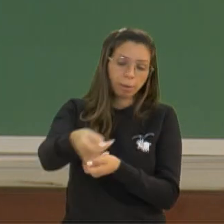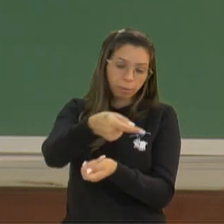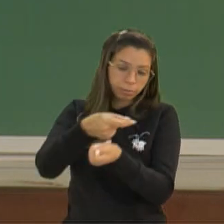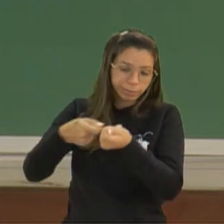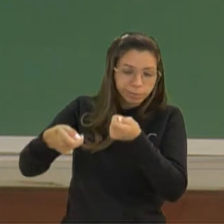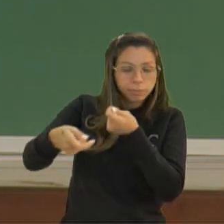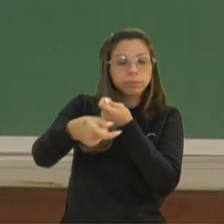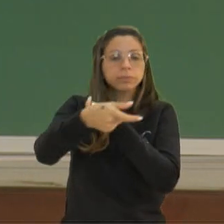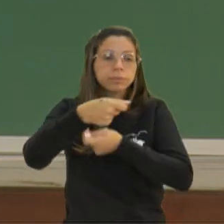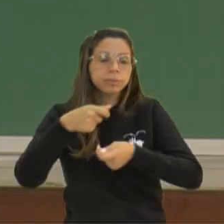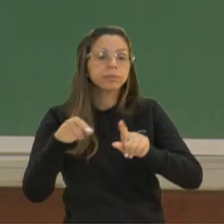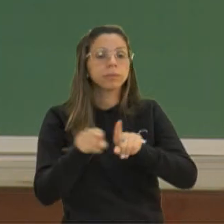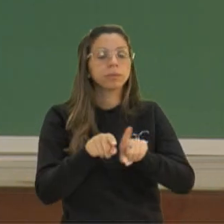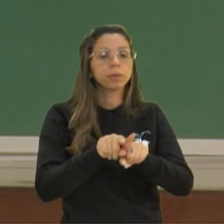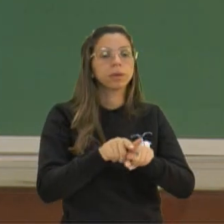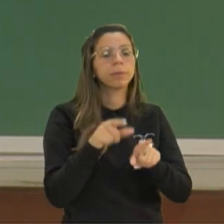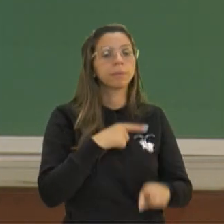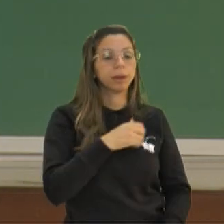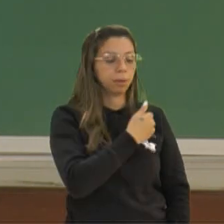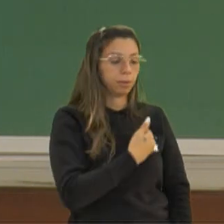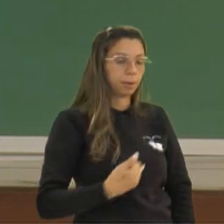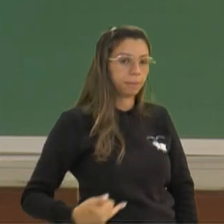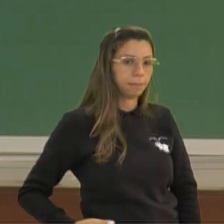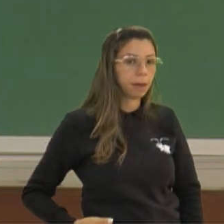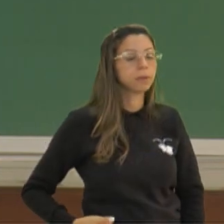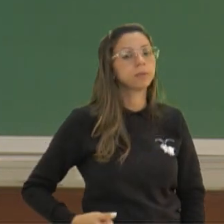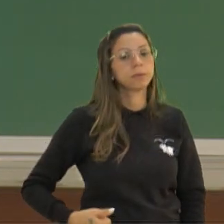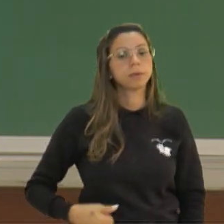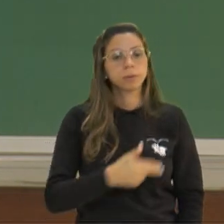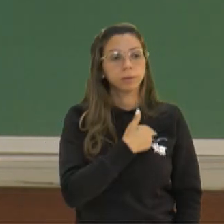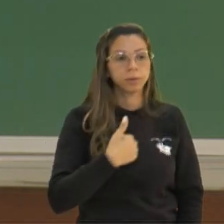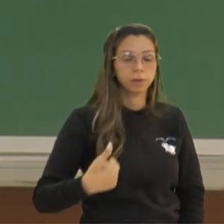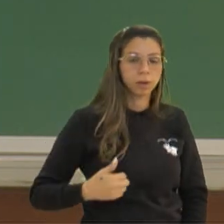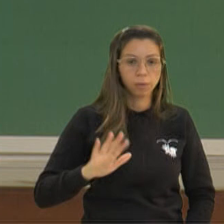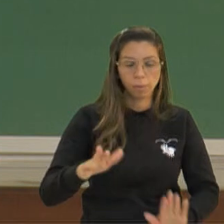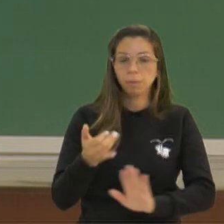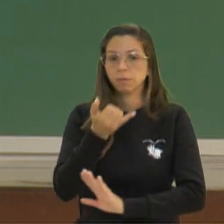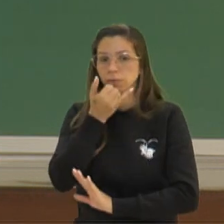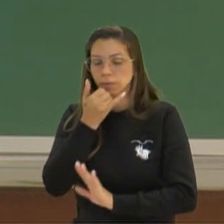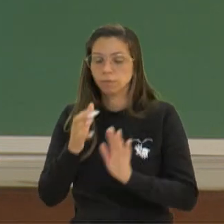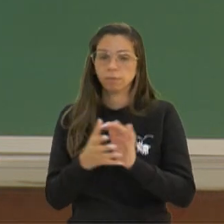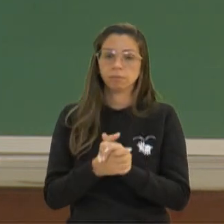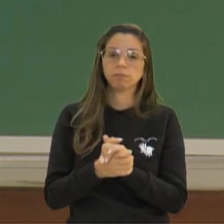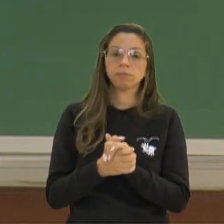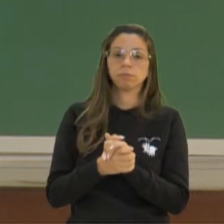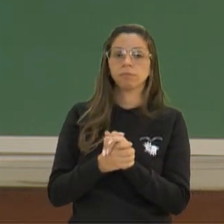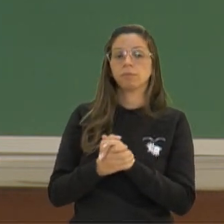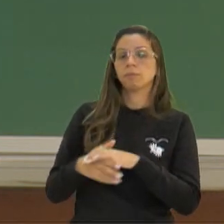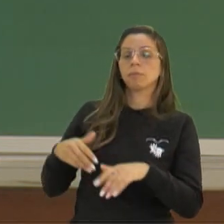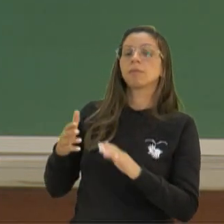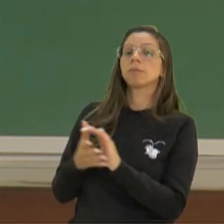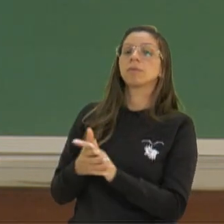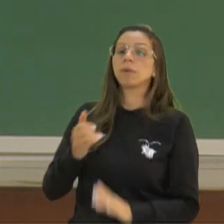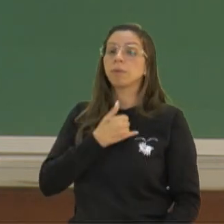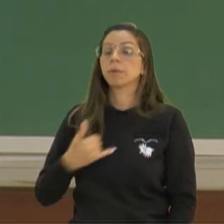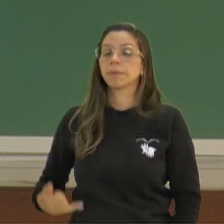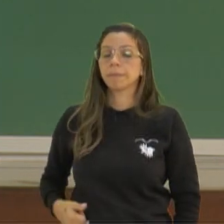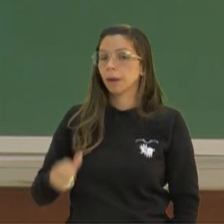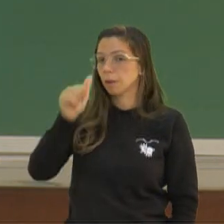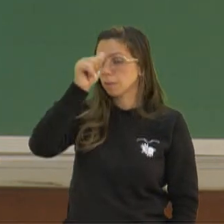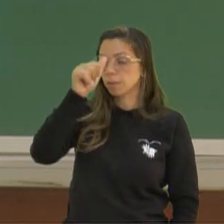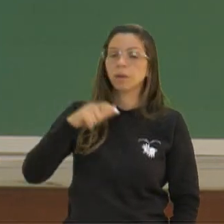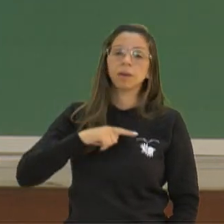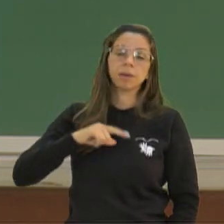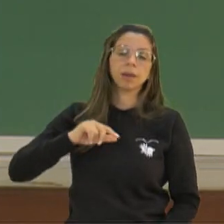região, o império chinês e, opa, desculpa, o império hindu tinha várias cidades